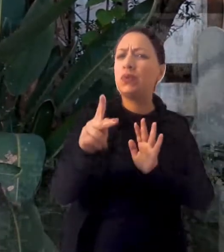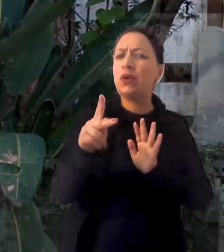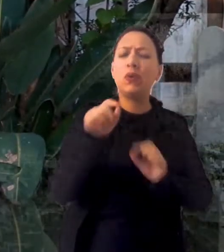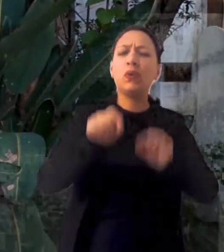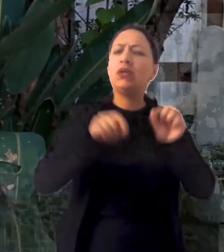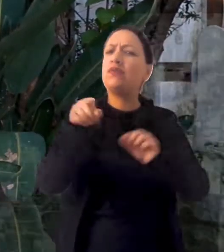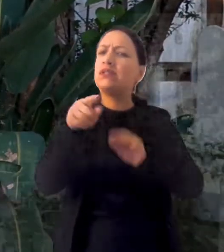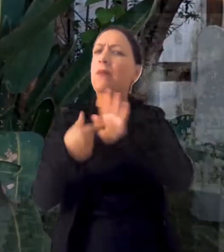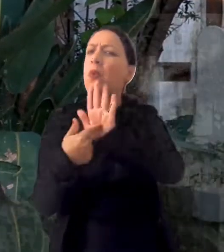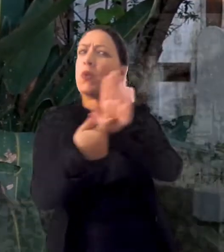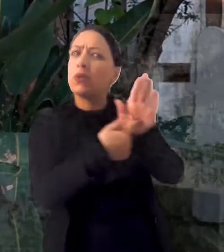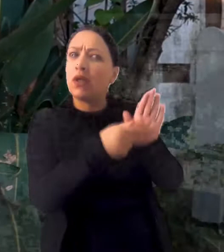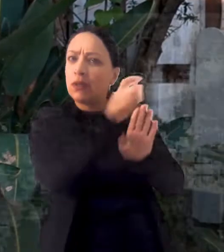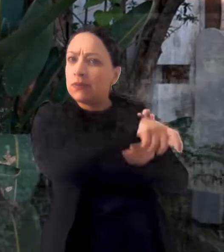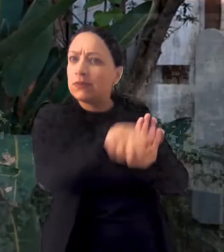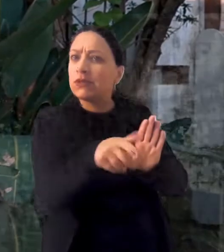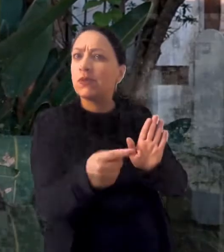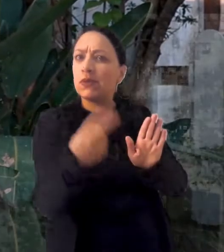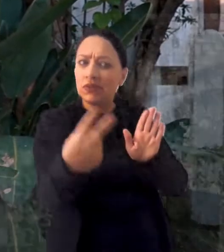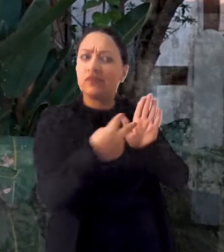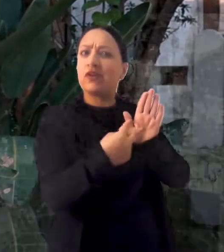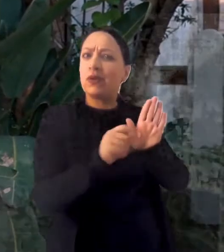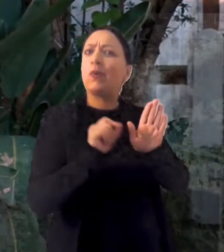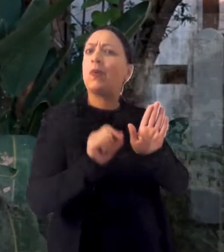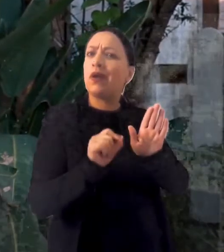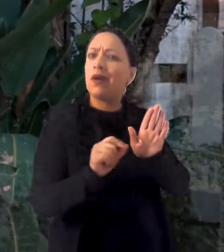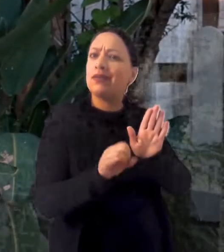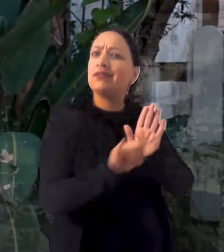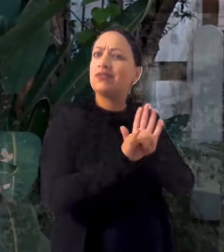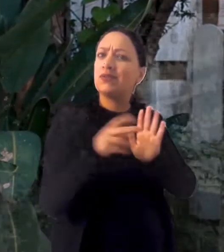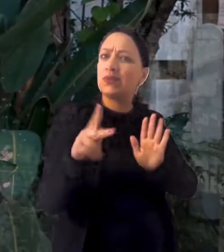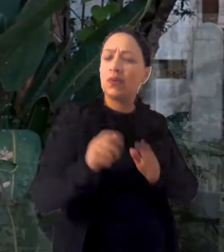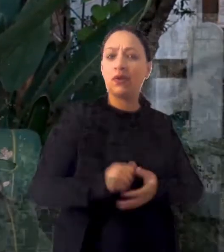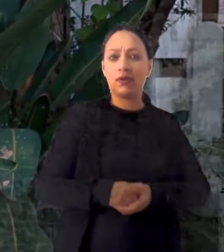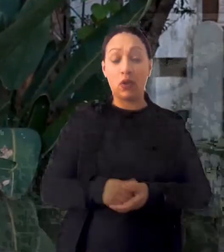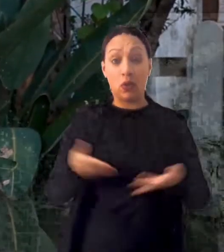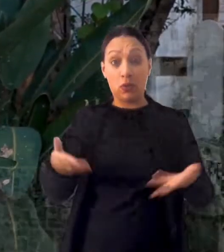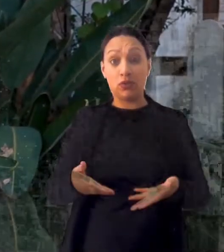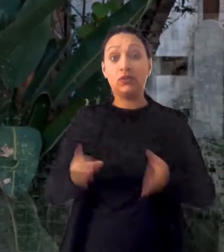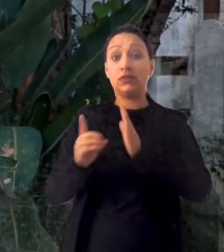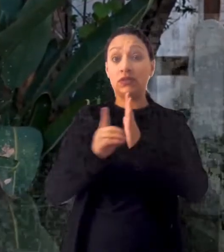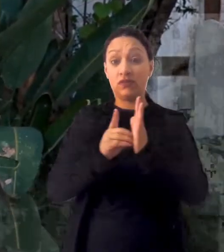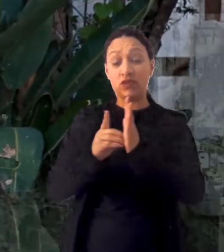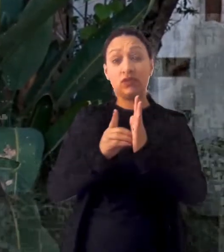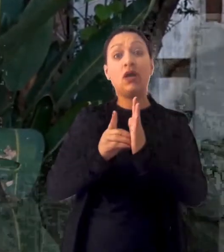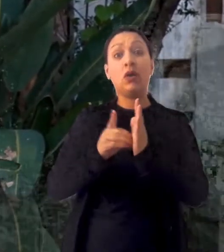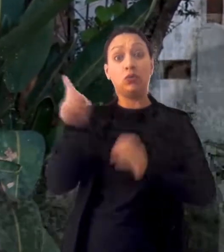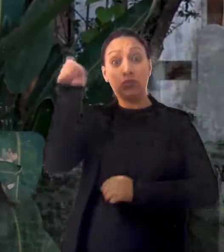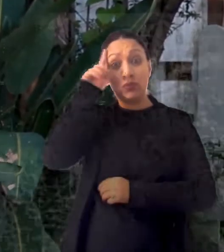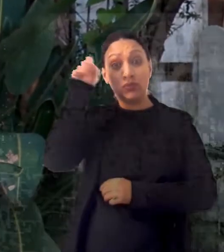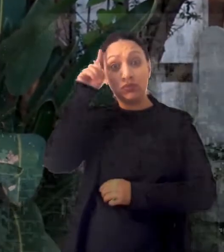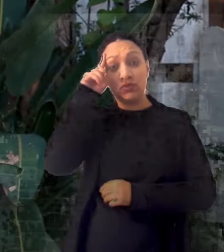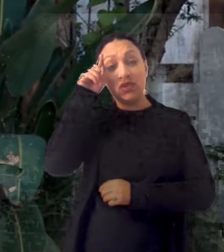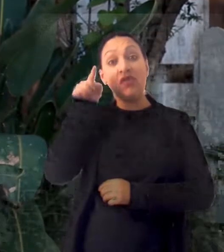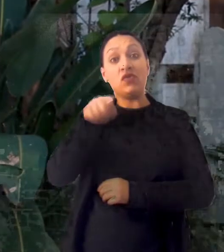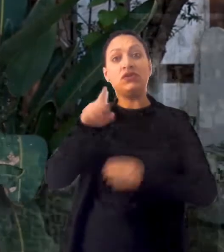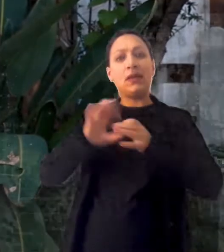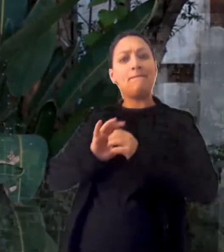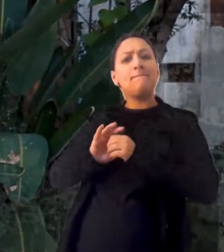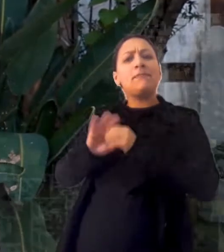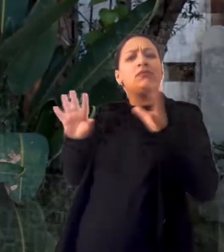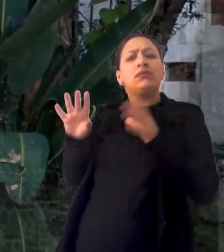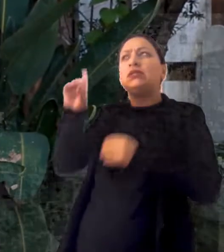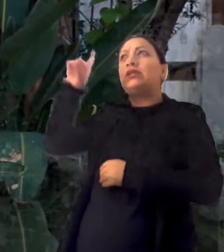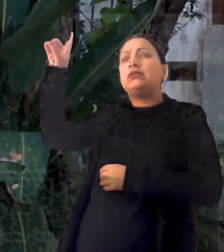Qual é a identidade que você tem apresentado às pessoas nesse tempo que vivemos? Que a partir do encontro com Deus, a partir de um devocional,